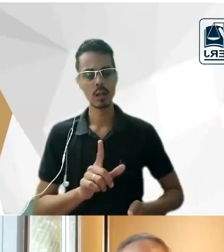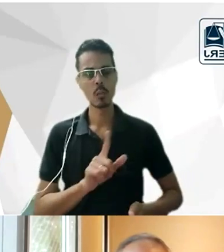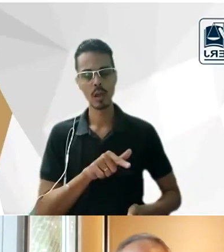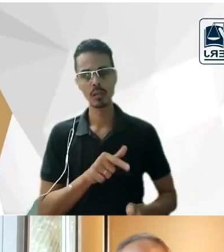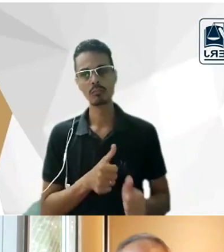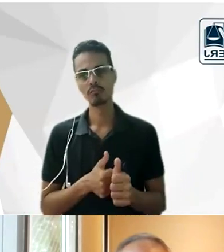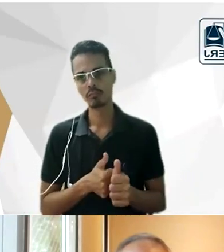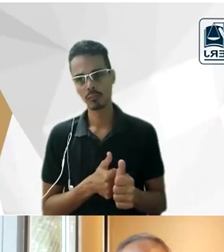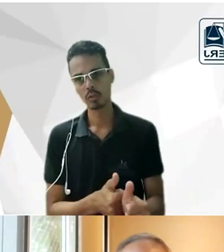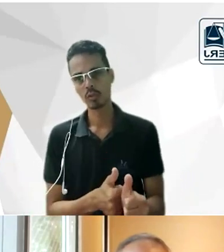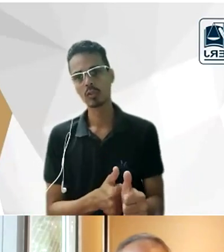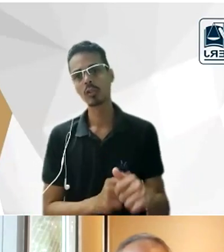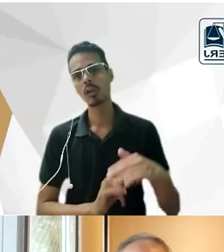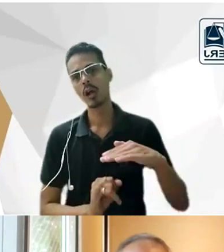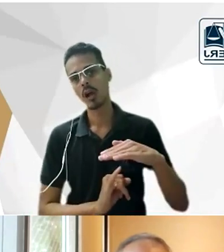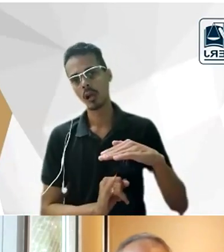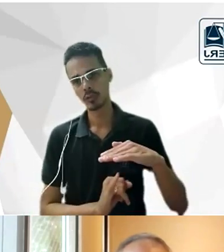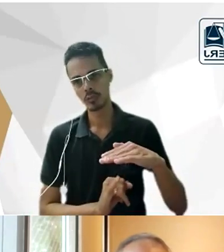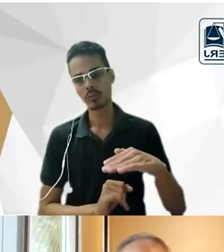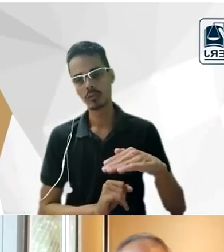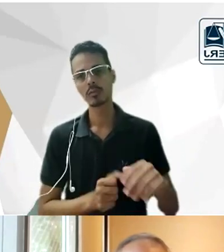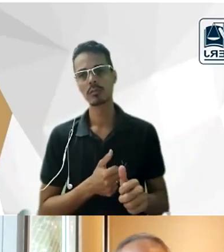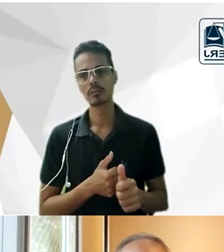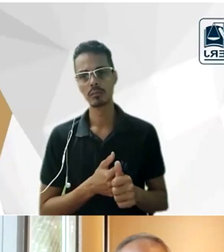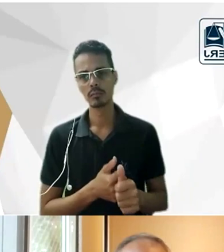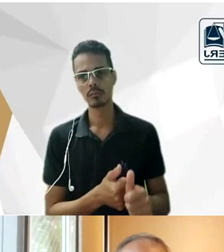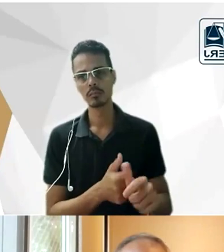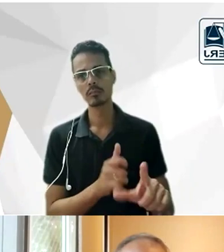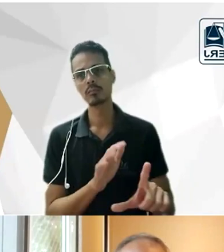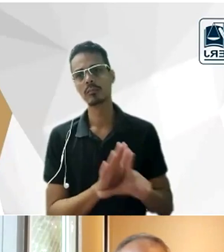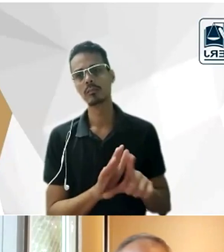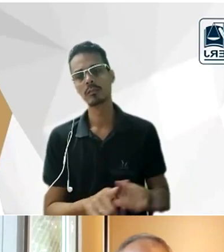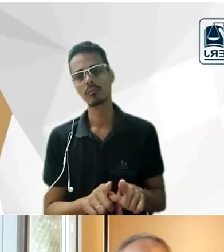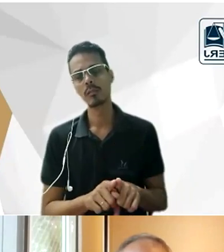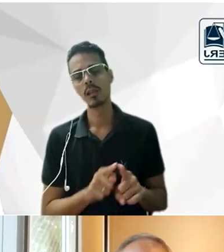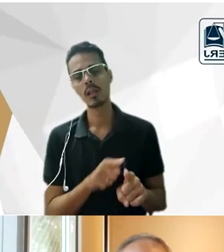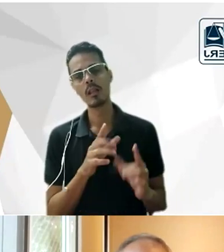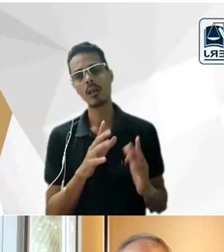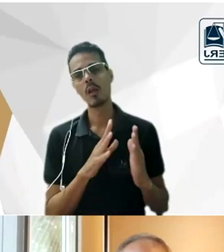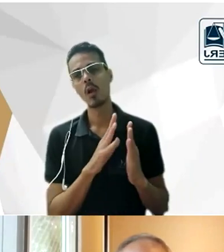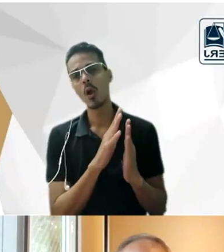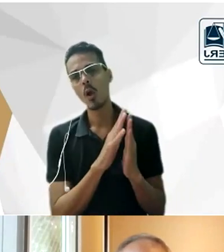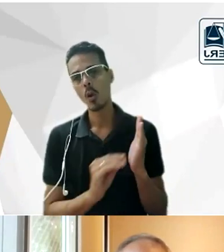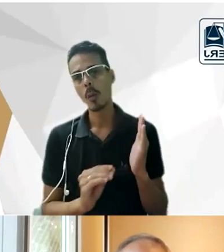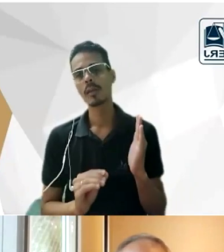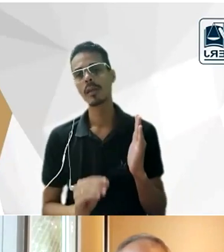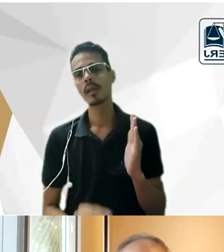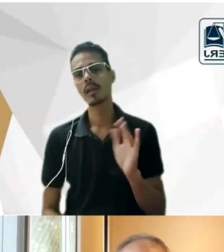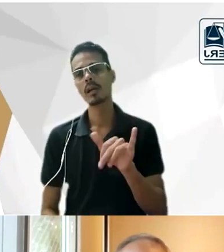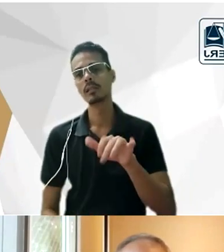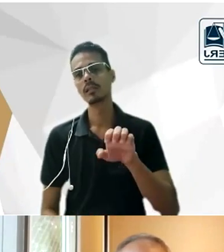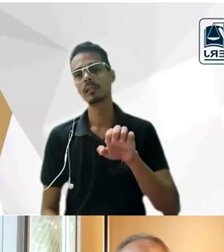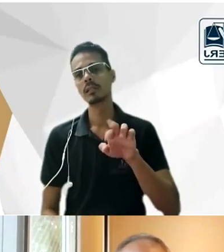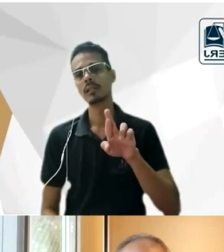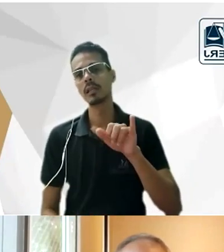isso tem a ver também com um pouco da leitura que ele faz do Yering da ideia dessa ideia de institucionalização